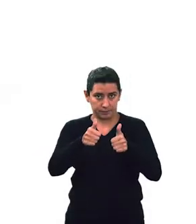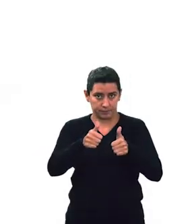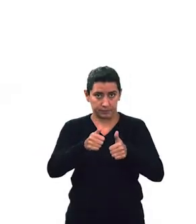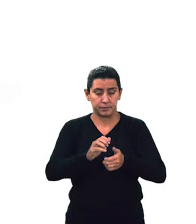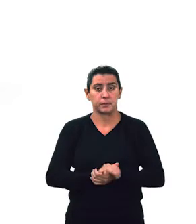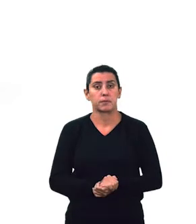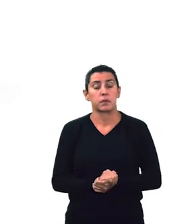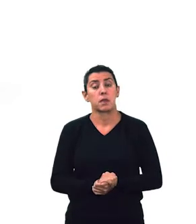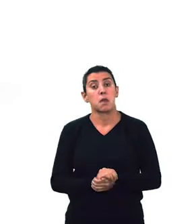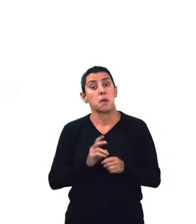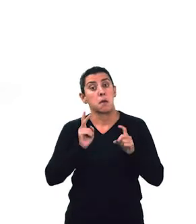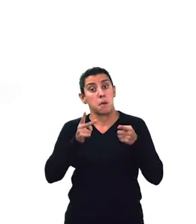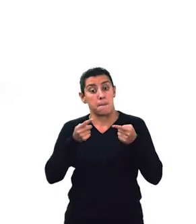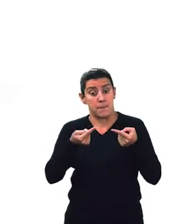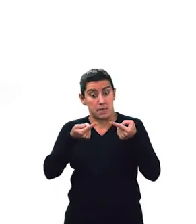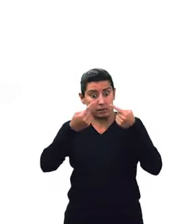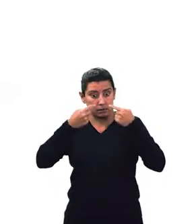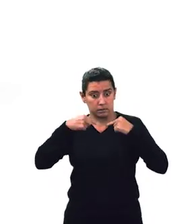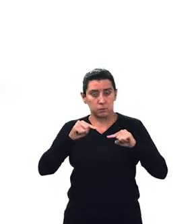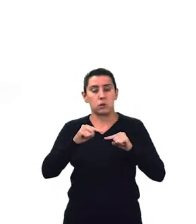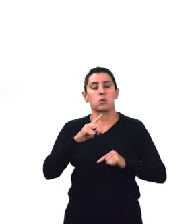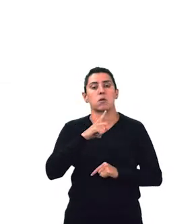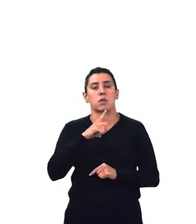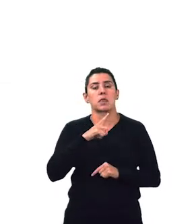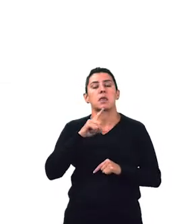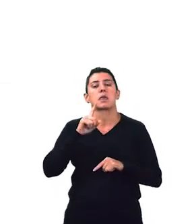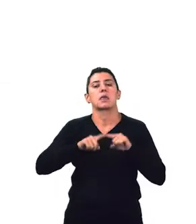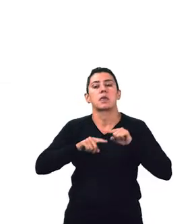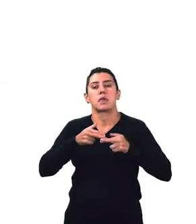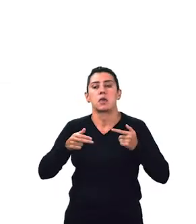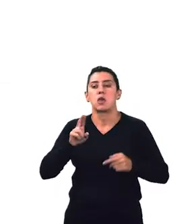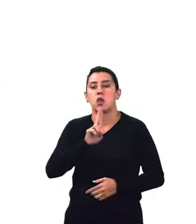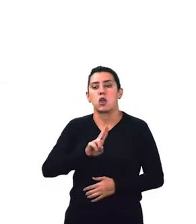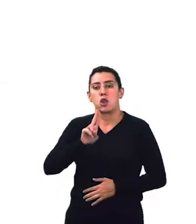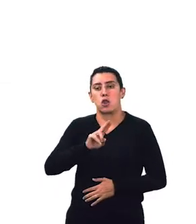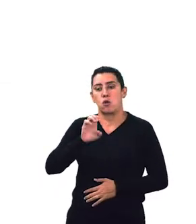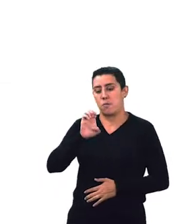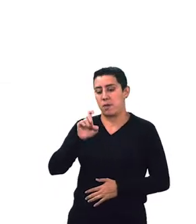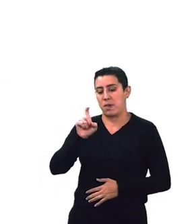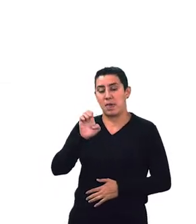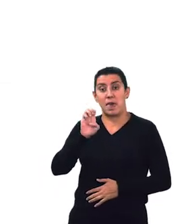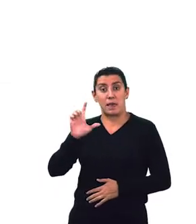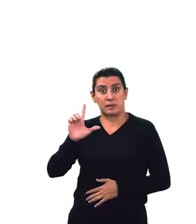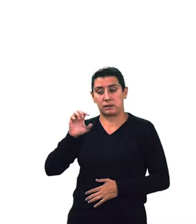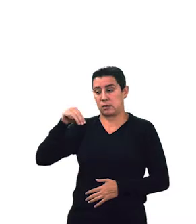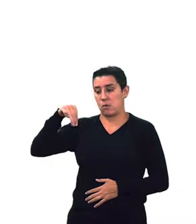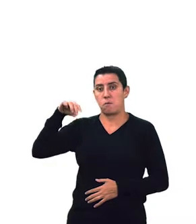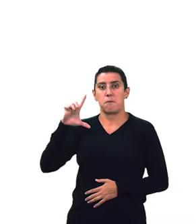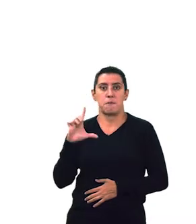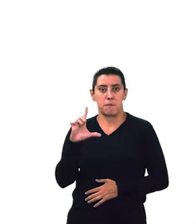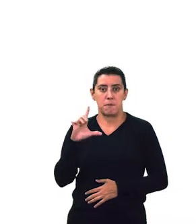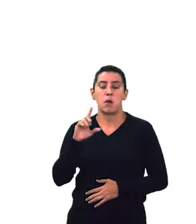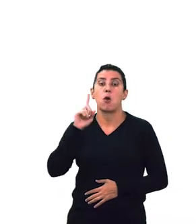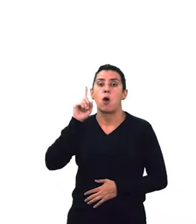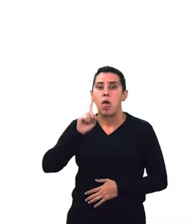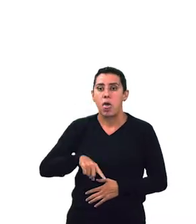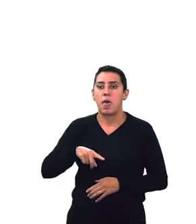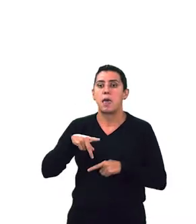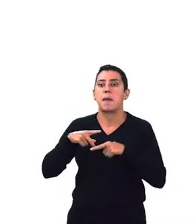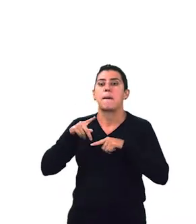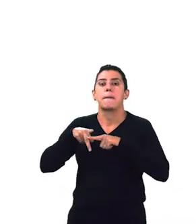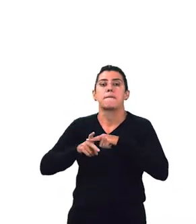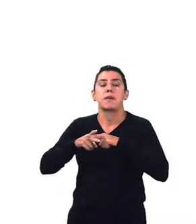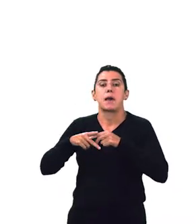Dentro do Model Arts, há um recurso chamado XML, que é uma ferramenta para automated machine learning.